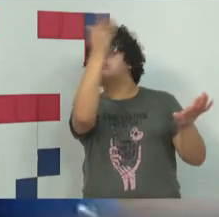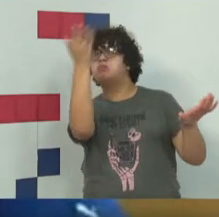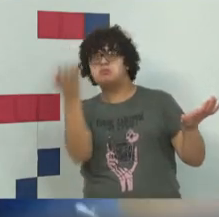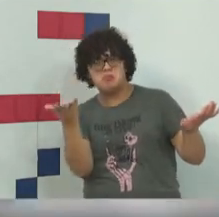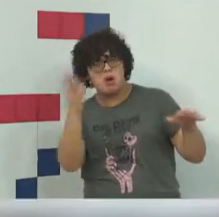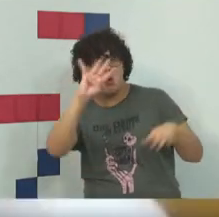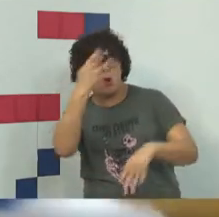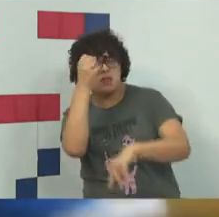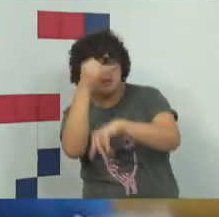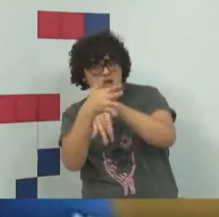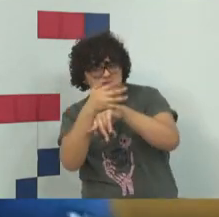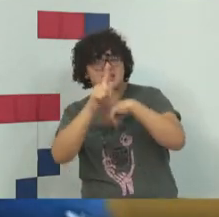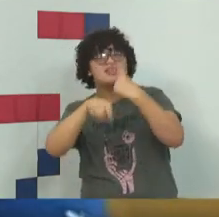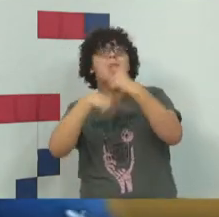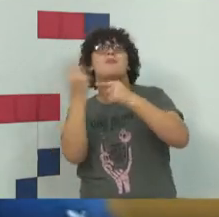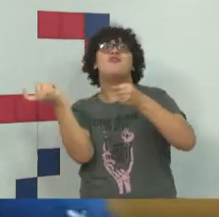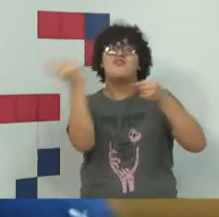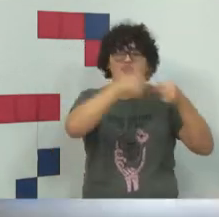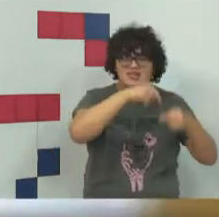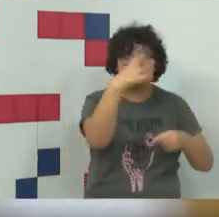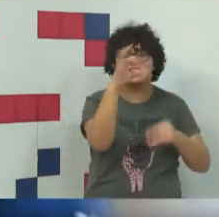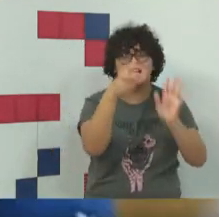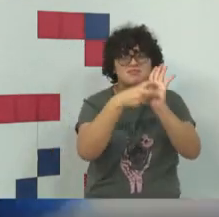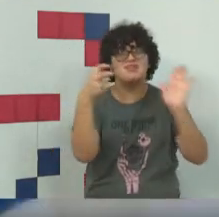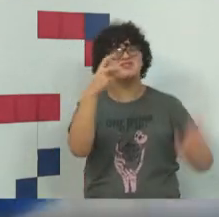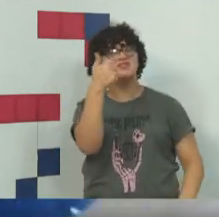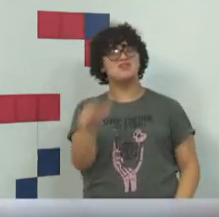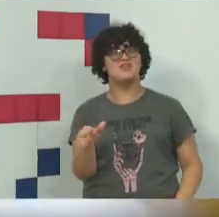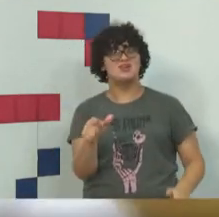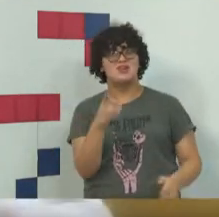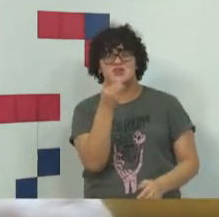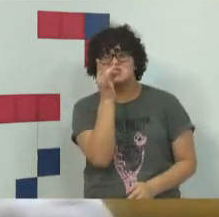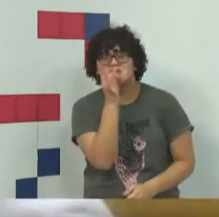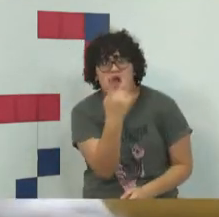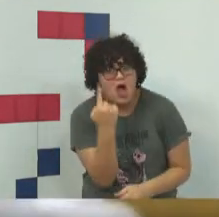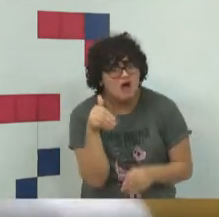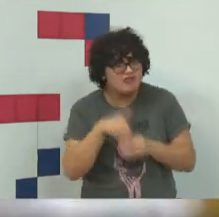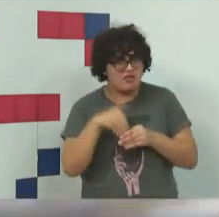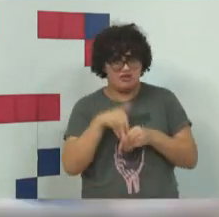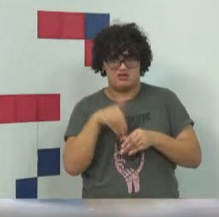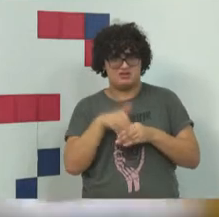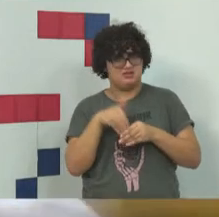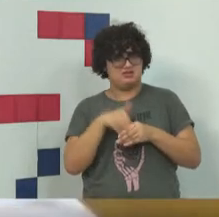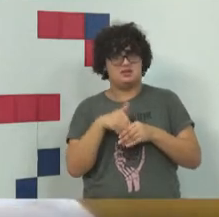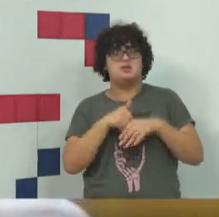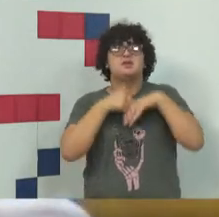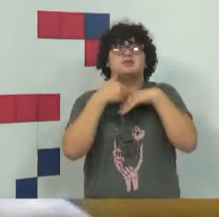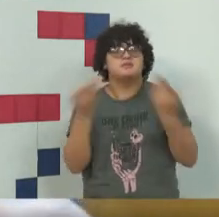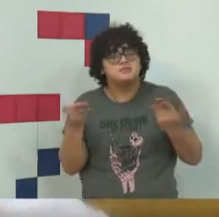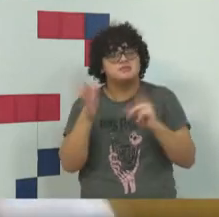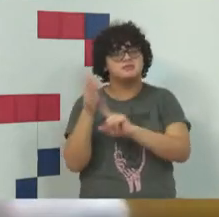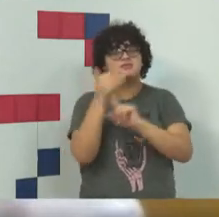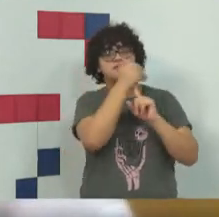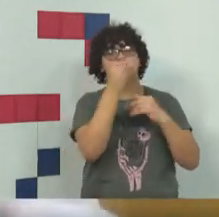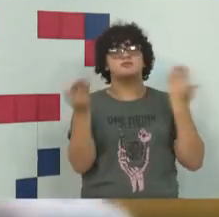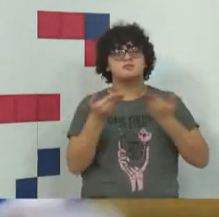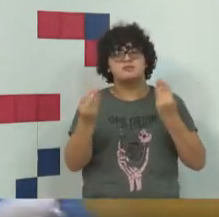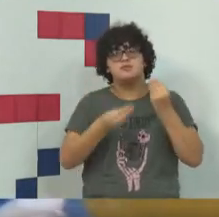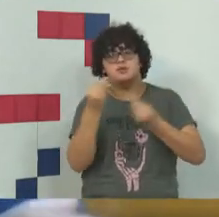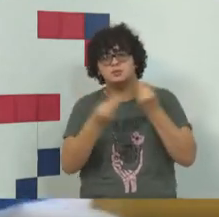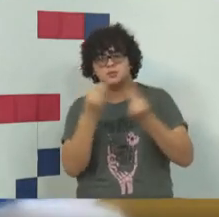retomou às dez da manhã do dia seguinte, numa só votação. Então, enfim, a tecnologia, ela